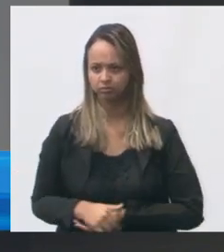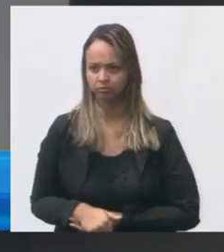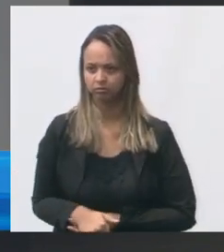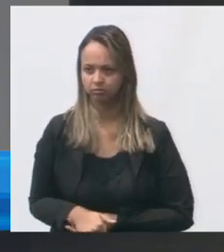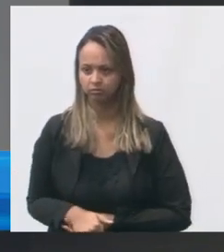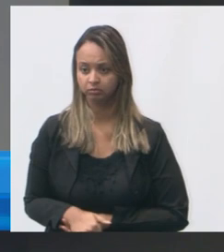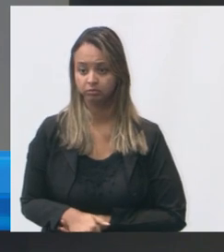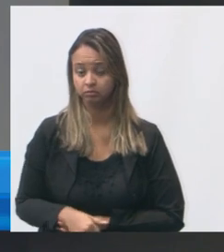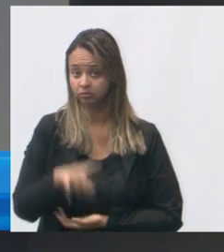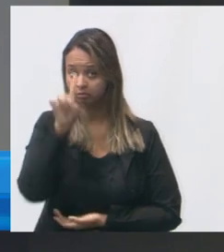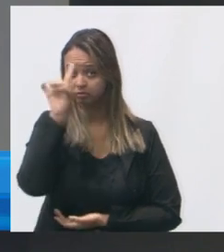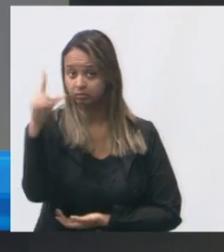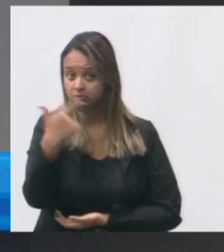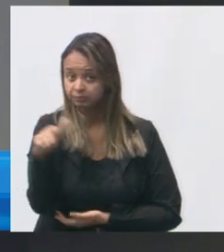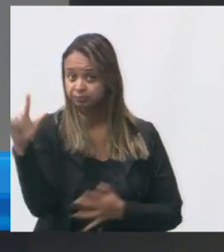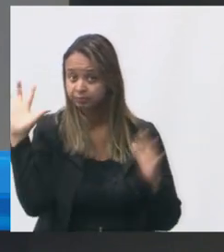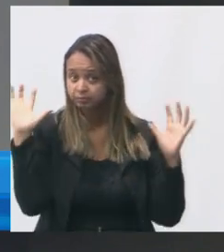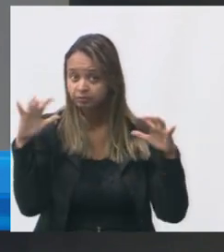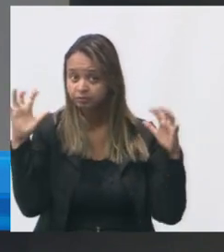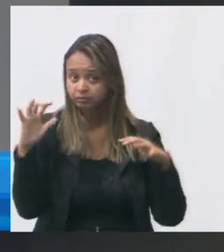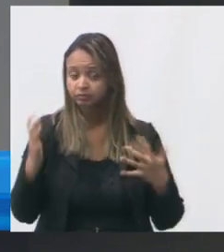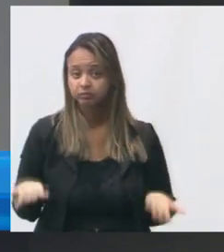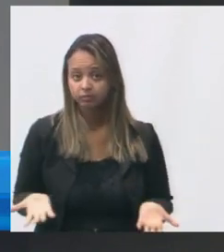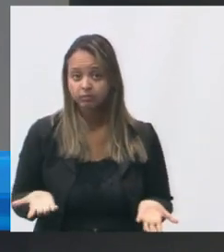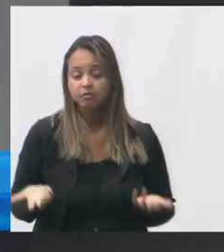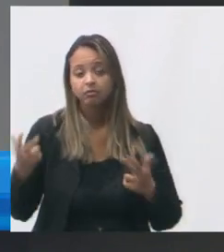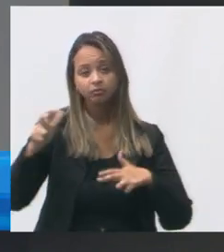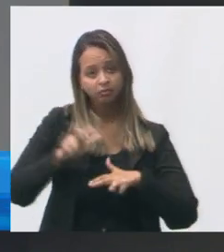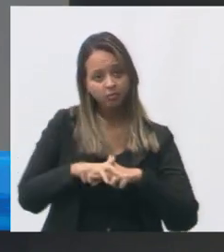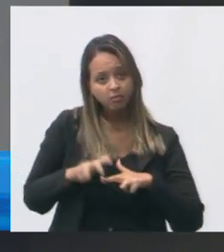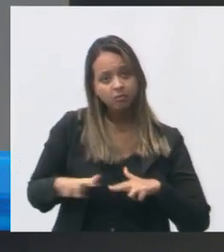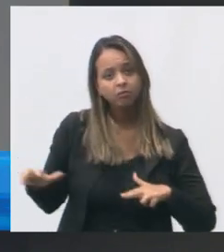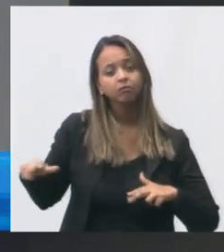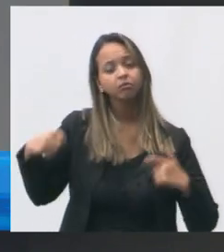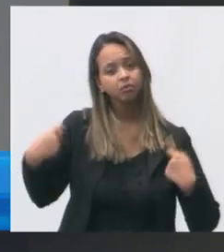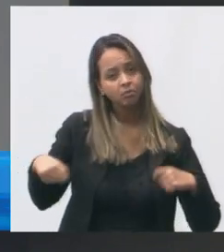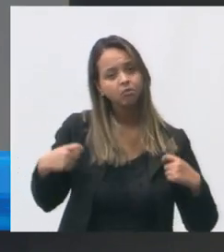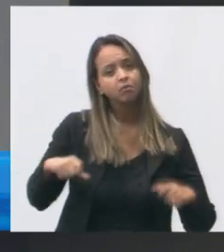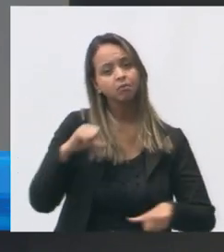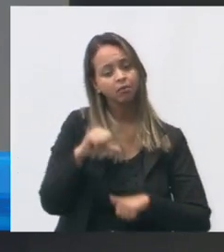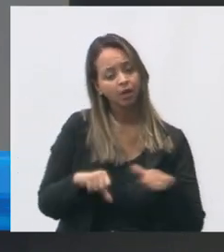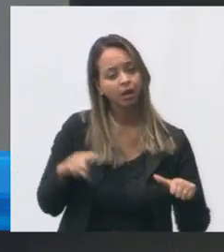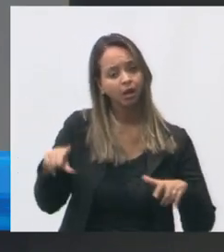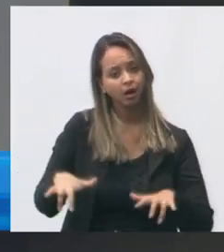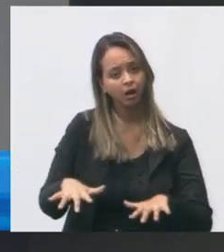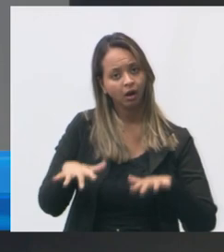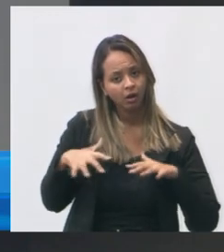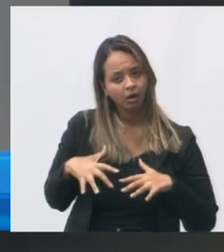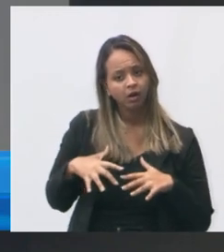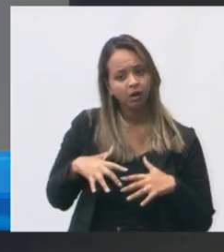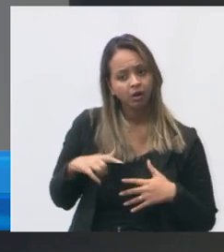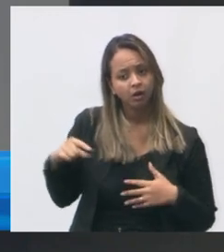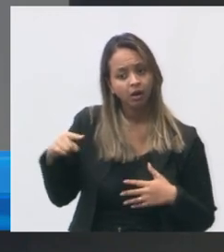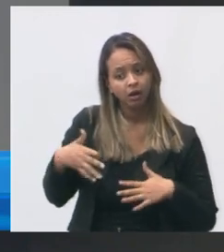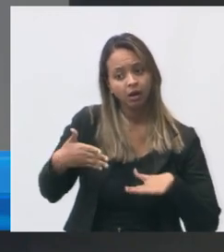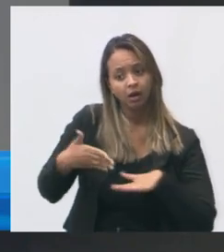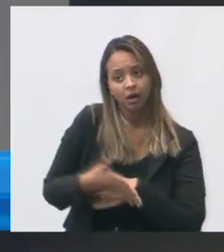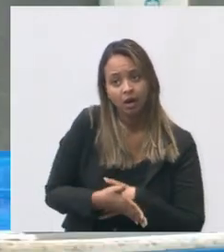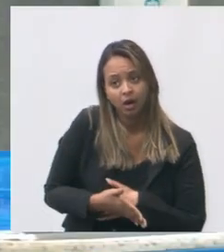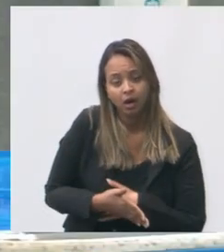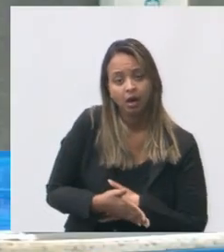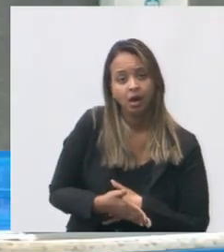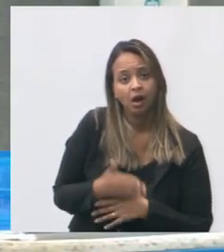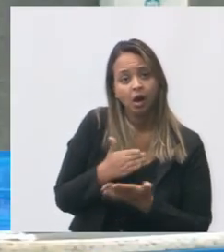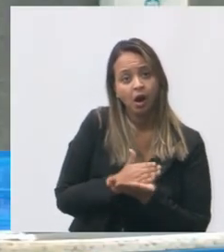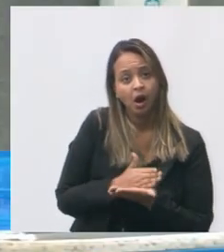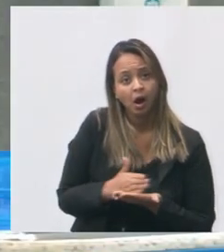era um dia sem chuva então as cadeiras também precisam de troca do auditório então o auditório você entra lá dentro você começa quem